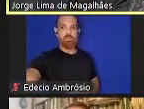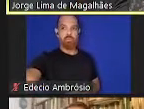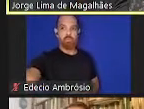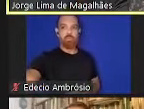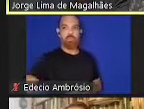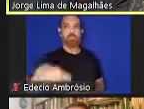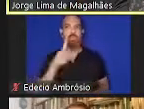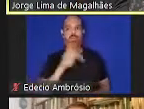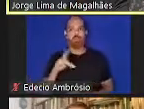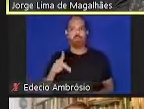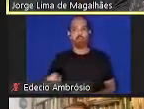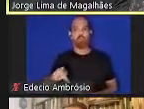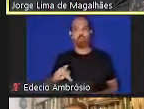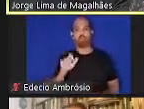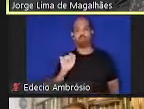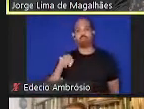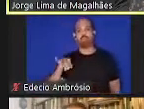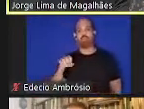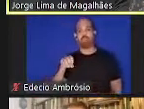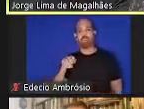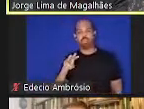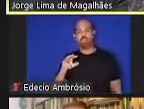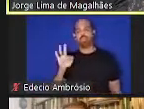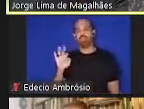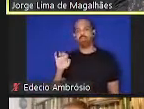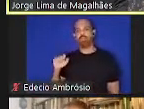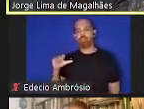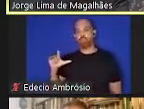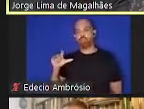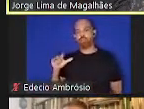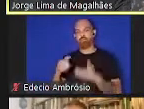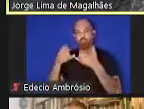Andrew Farley, de Oxford, para a sua apresentação.